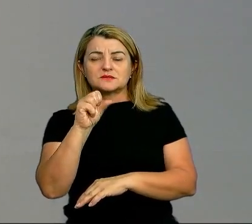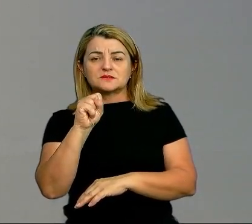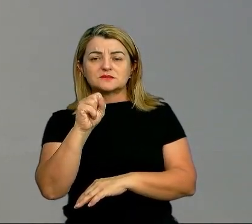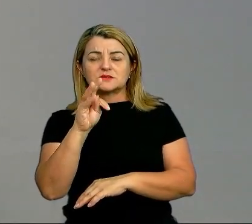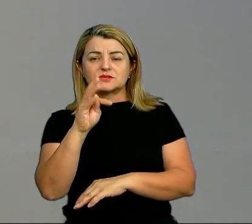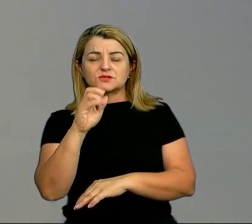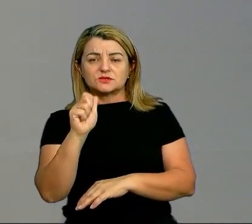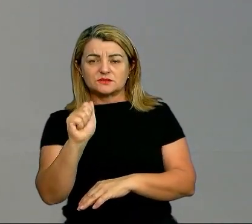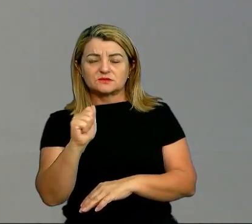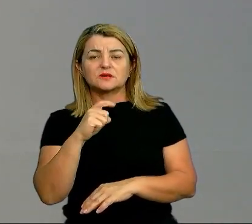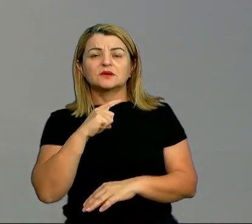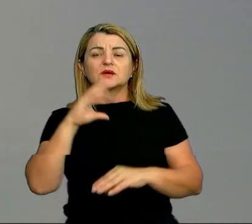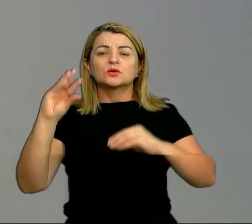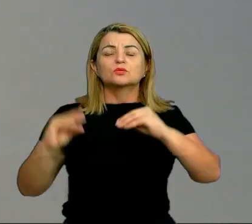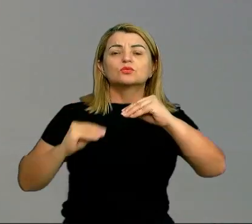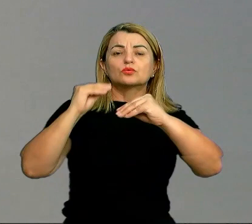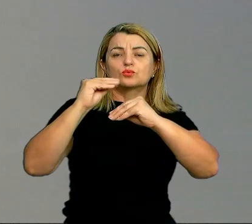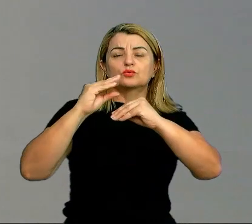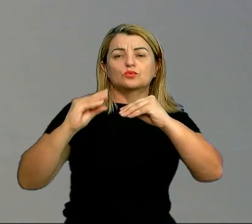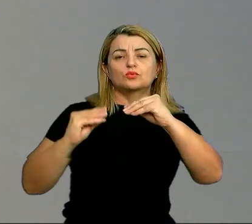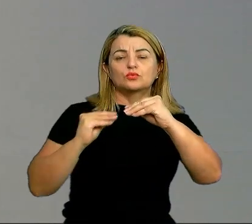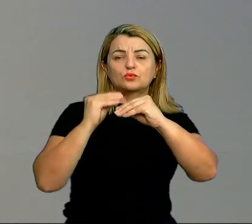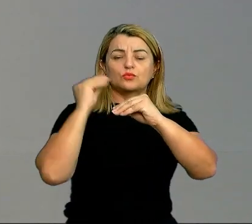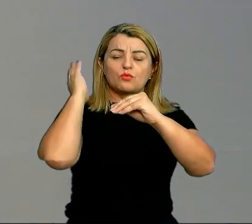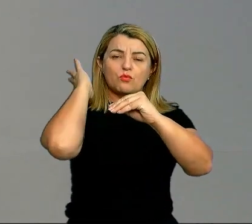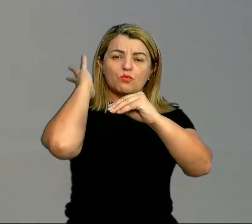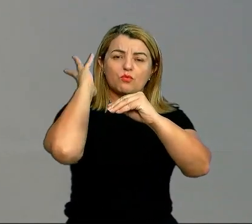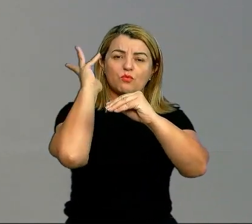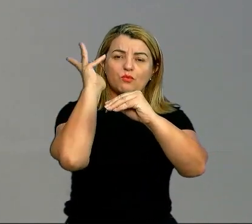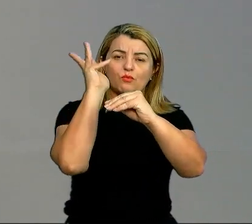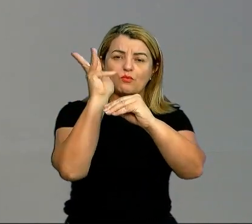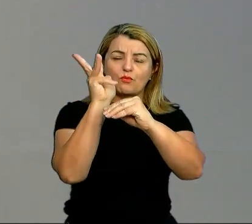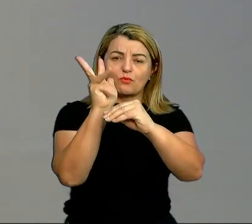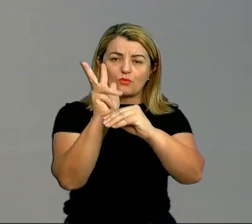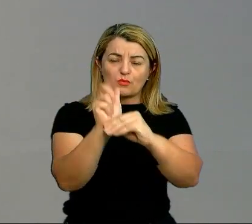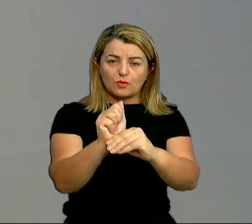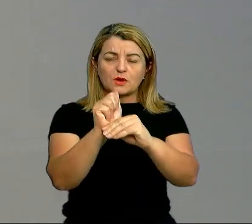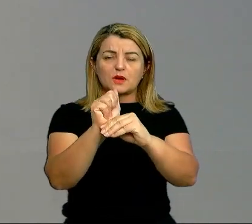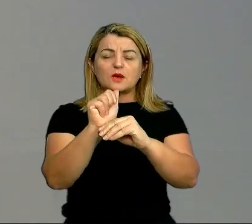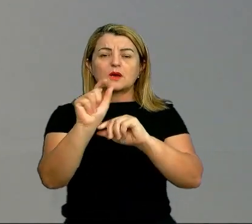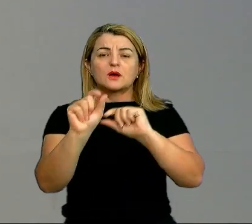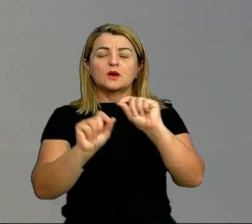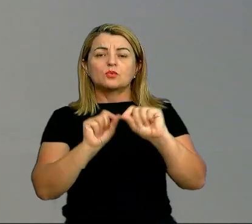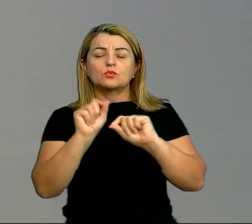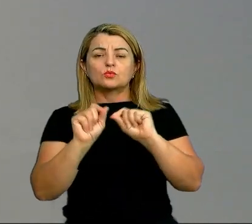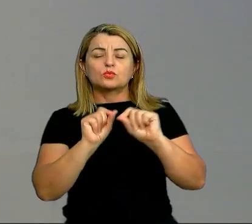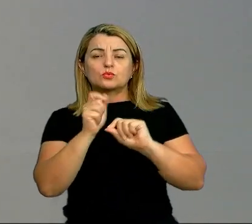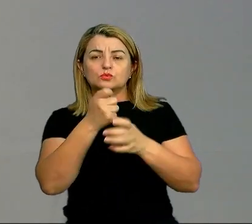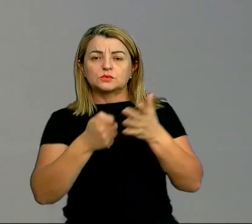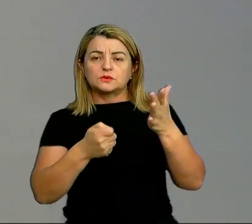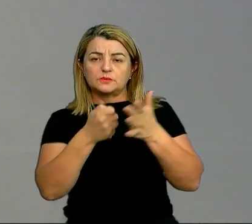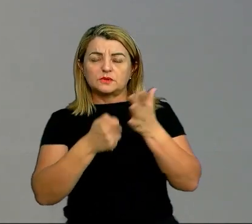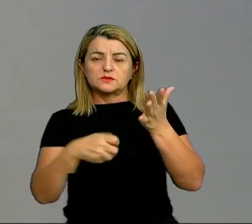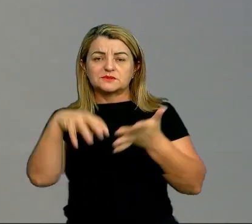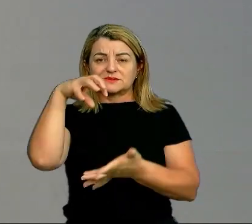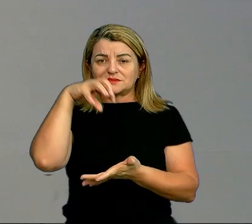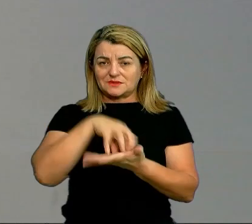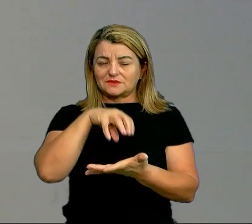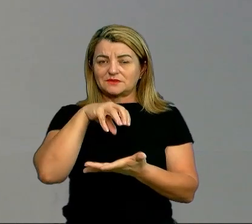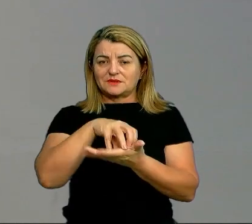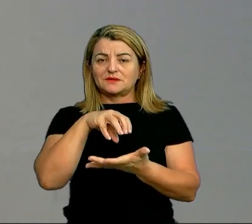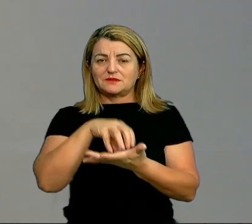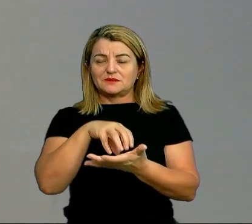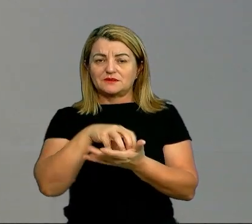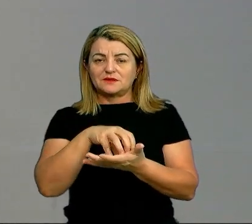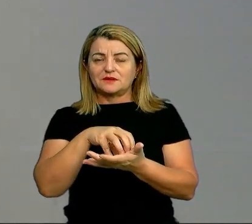remontagem, remota aí ao clássico, uma produção literária um pouco mais centrada, que, de certa